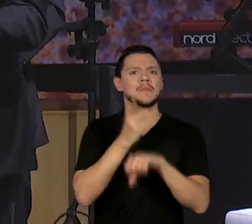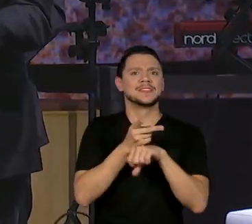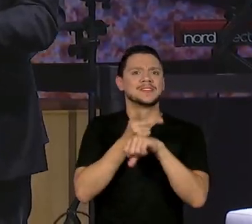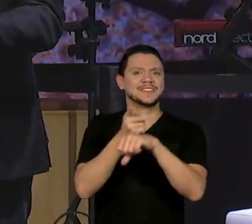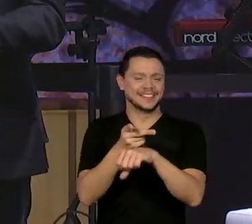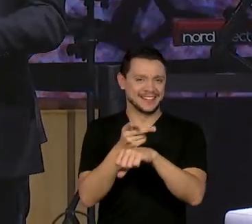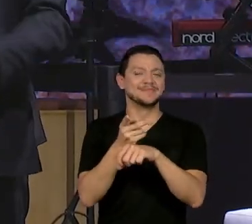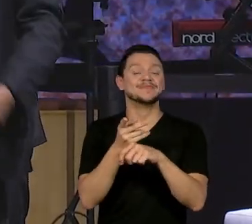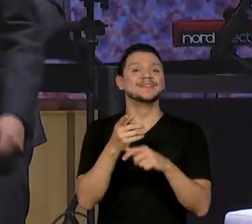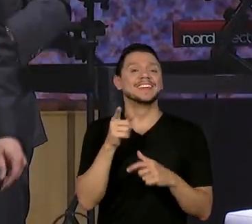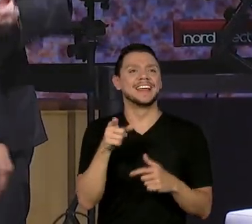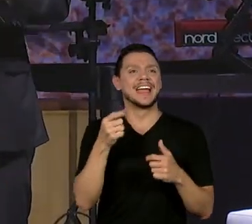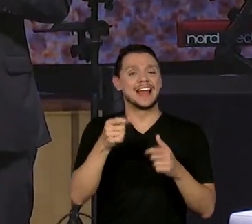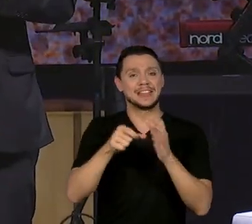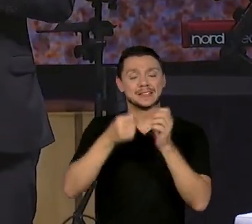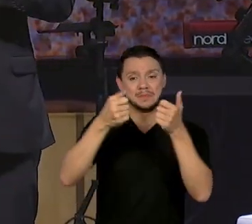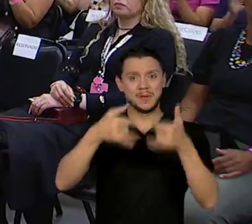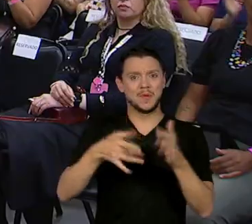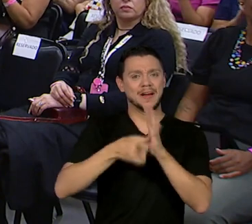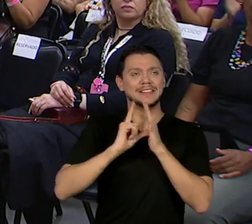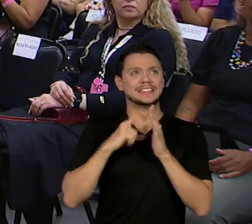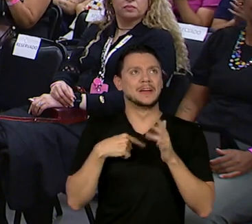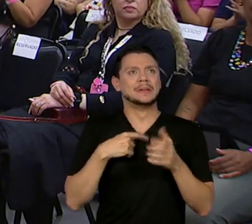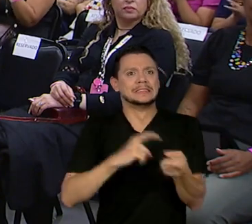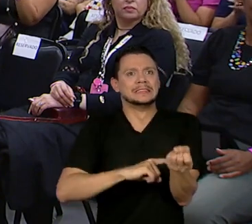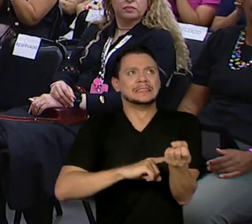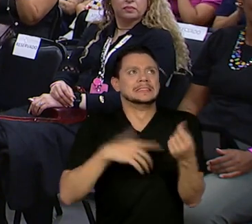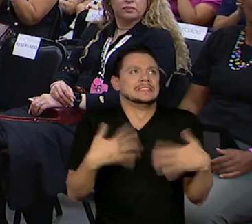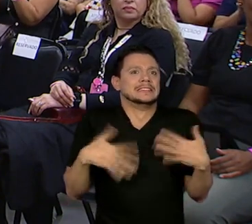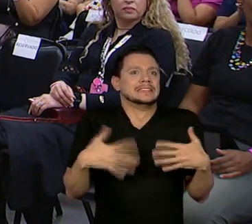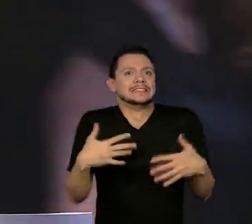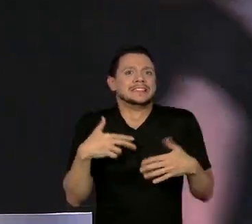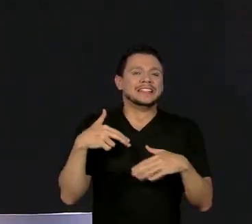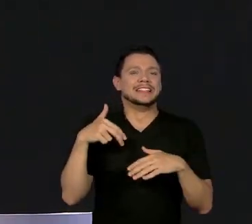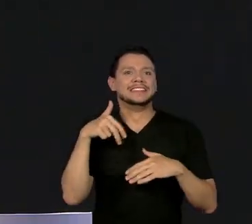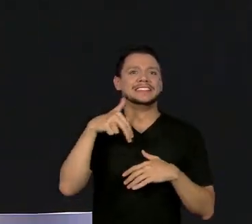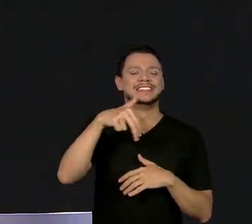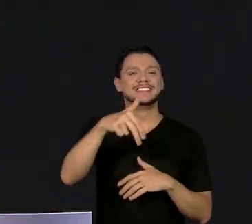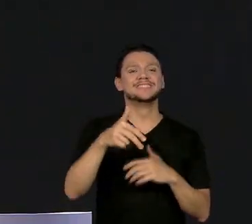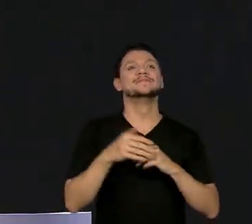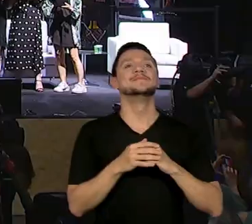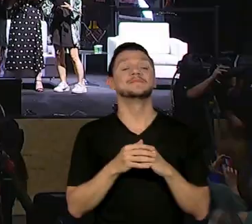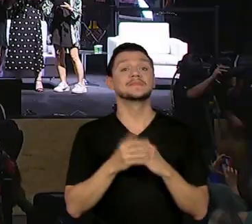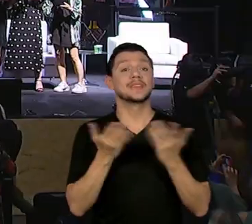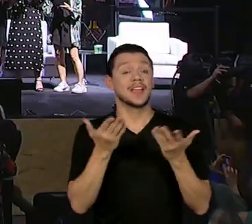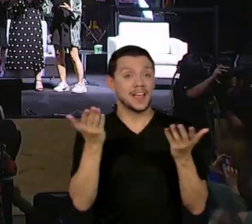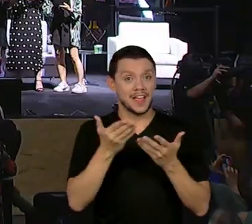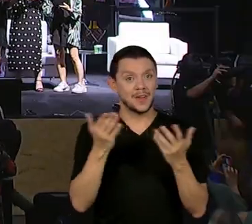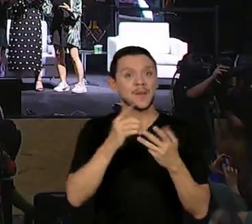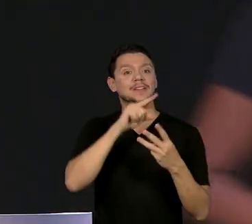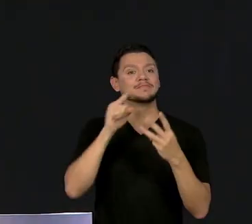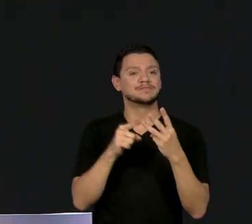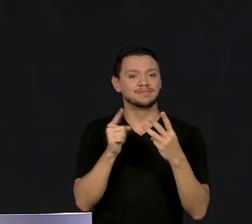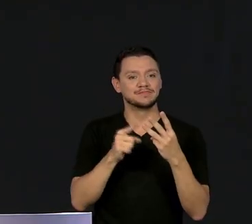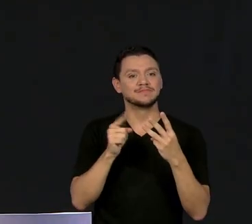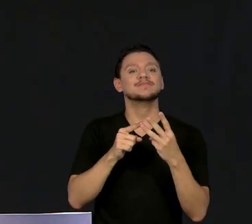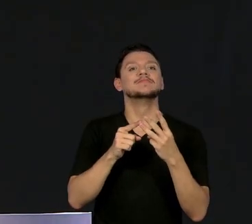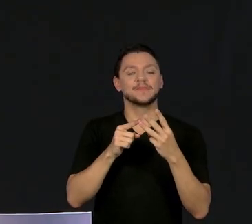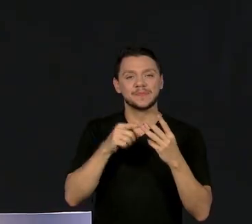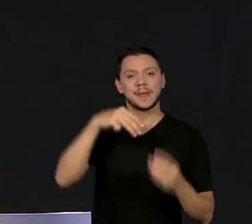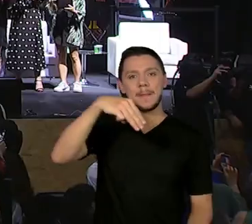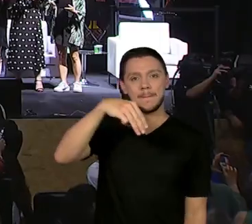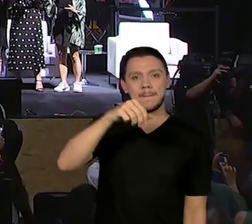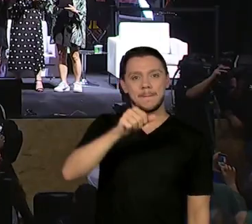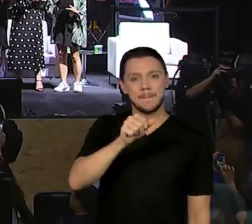que estava nervosa para subir no palco ali. Convido agora a nutricionista Mayra Ladeia Rodrigues